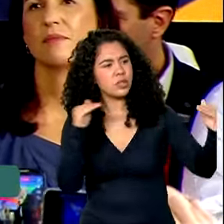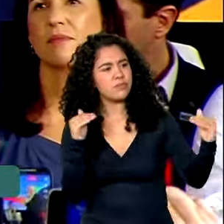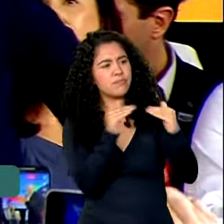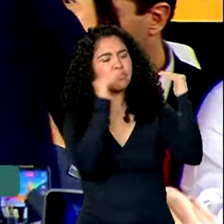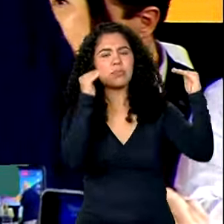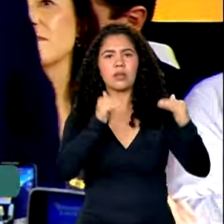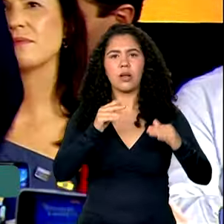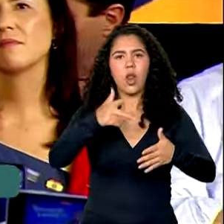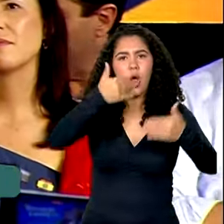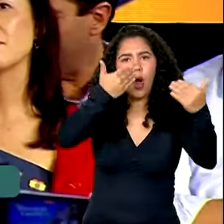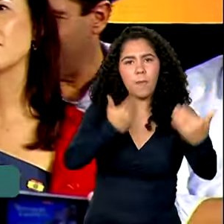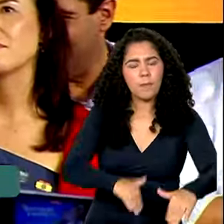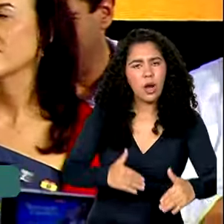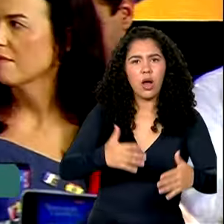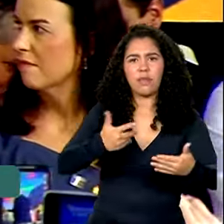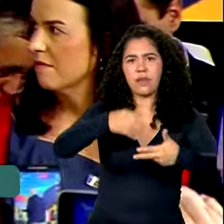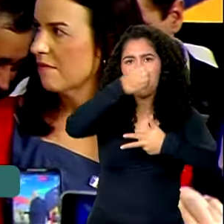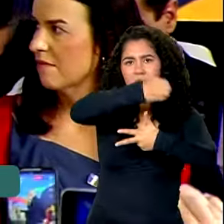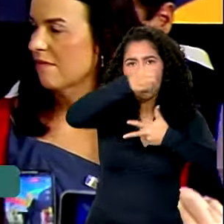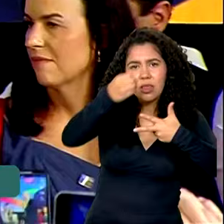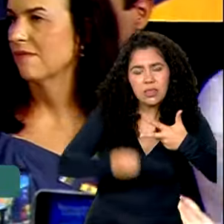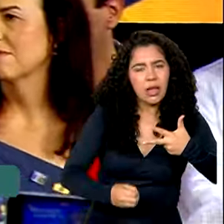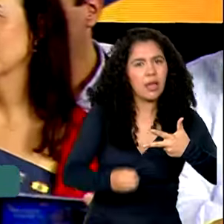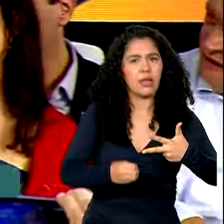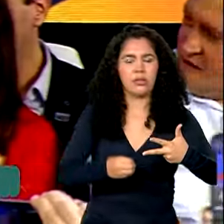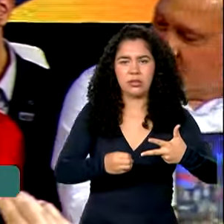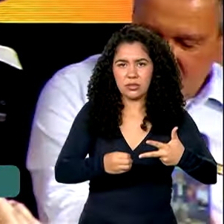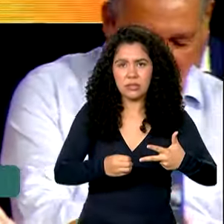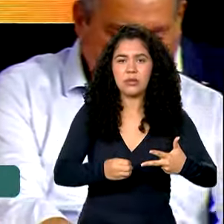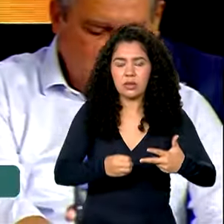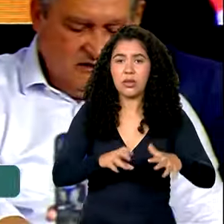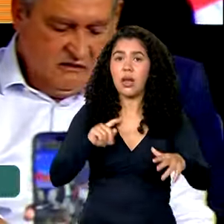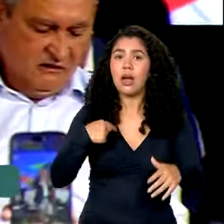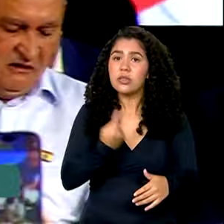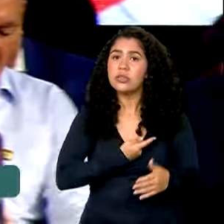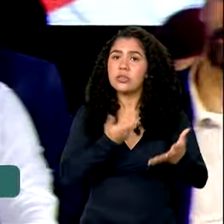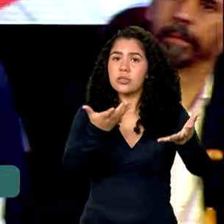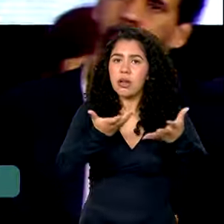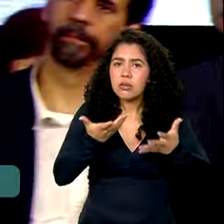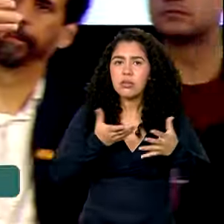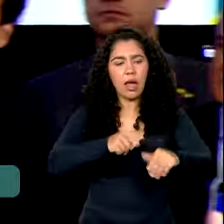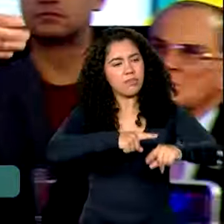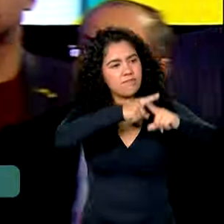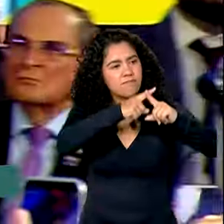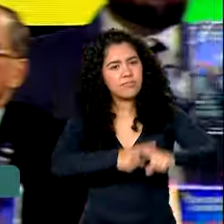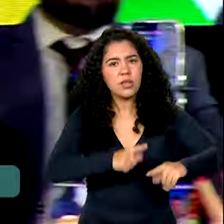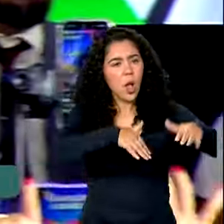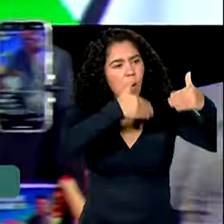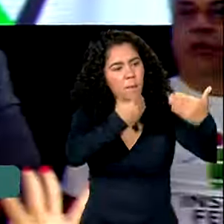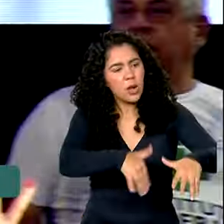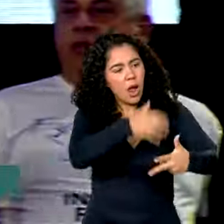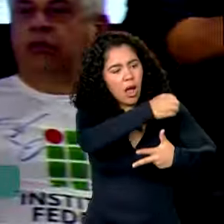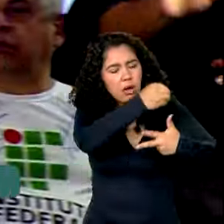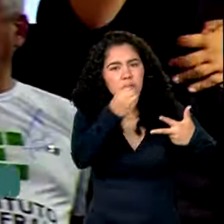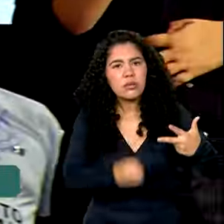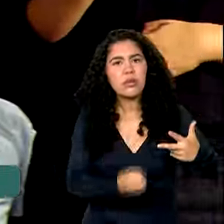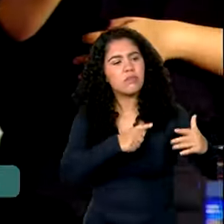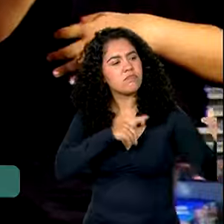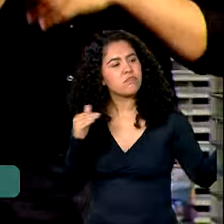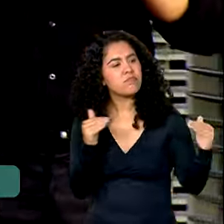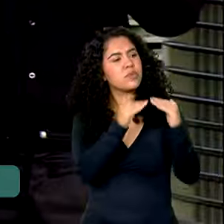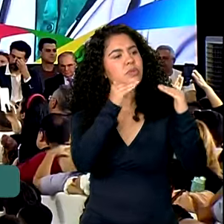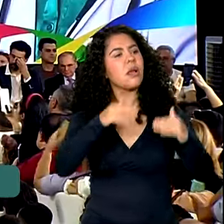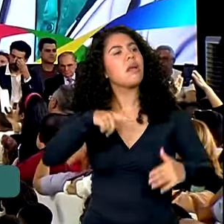no Enem, desculpa Camilo, no Enem. A gente quer ter apenas a chance de disputar, sentar lado a lado e ver quem